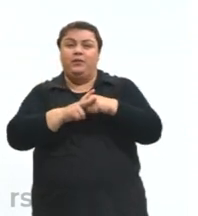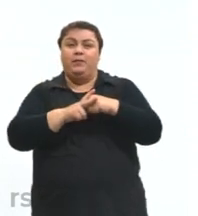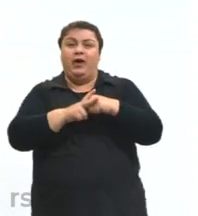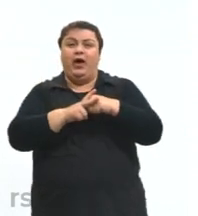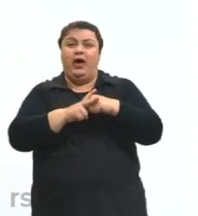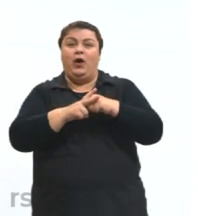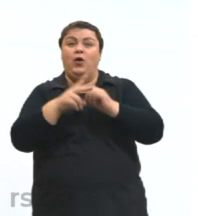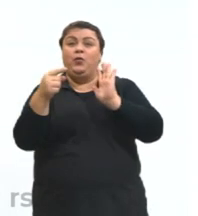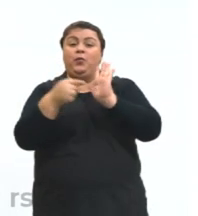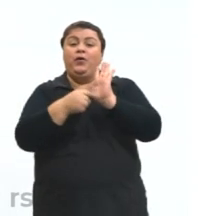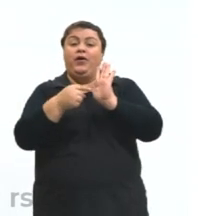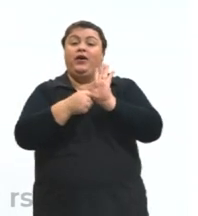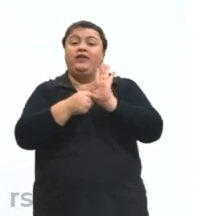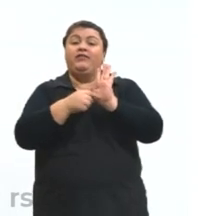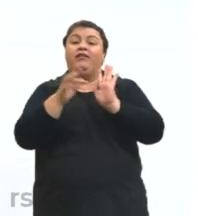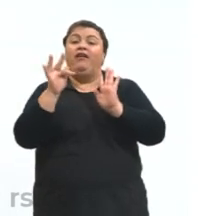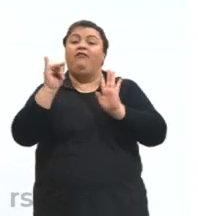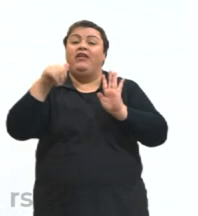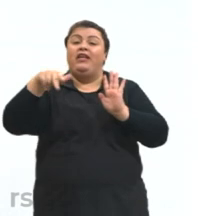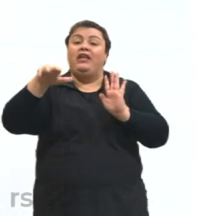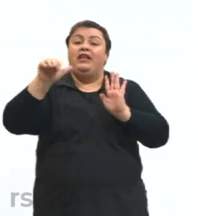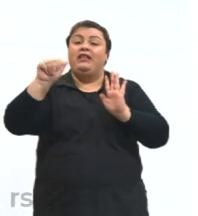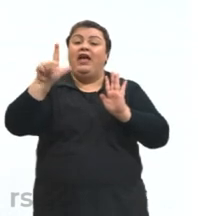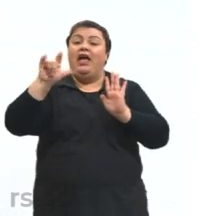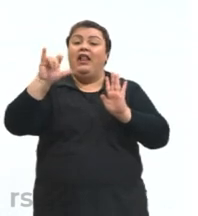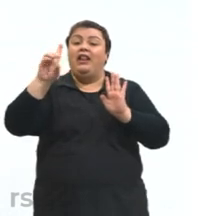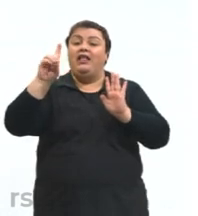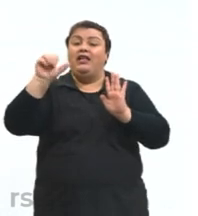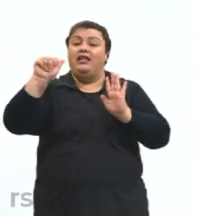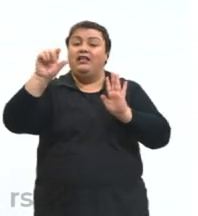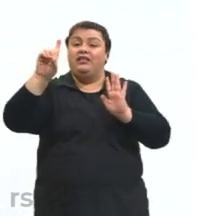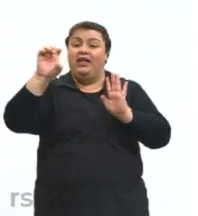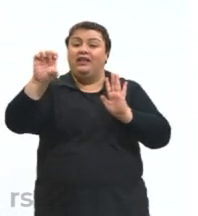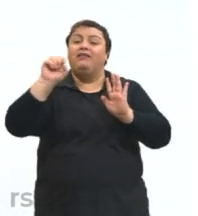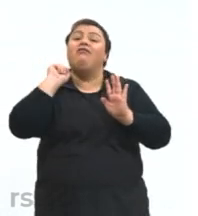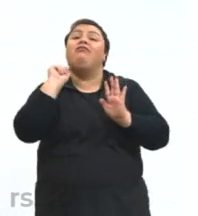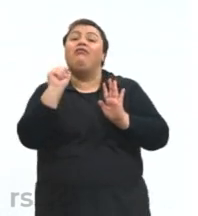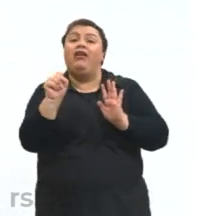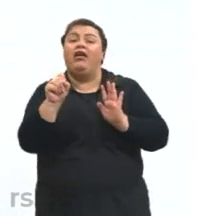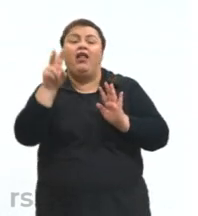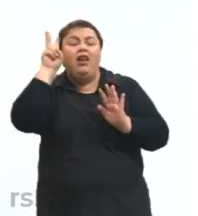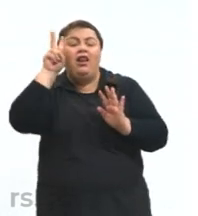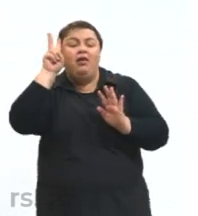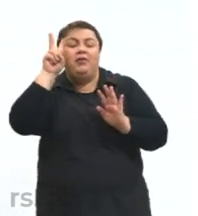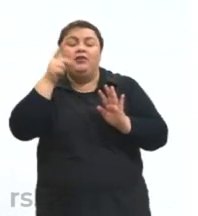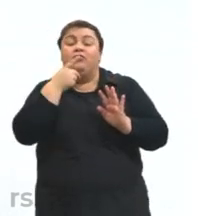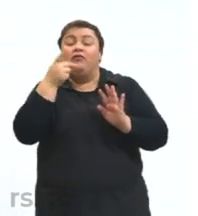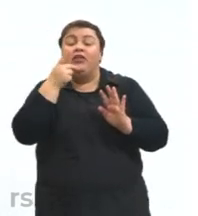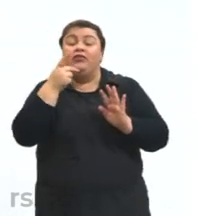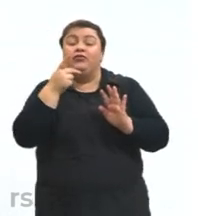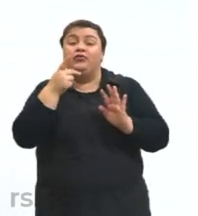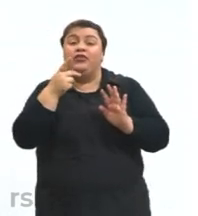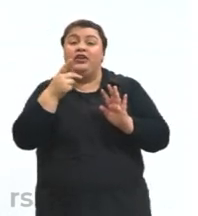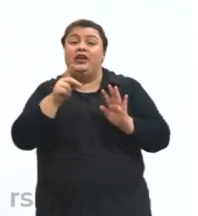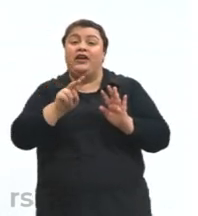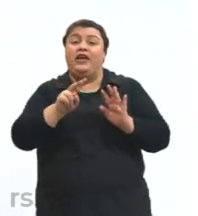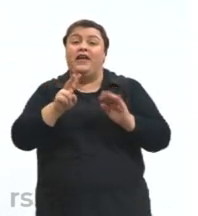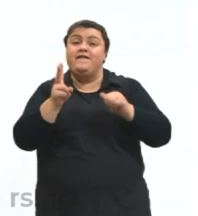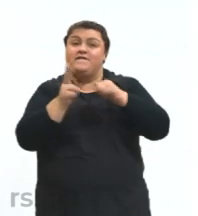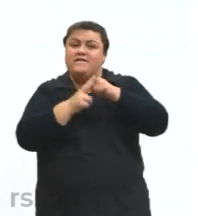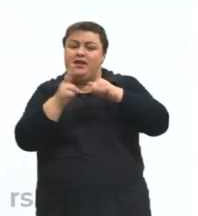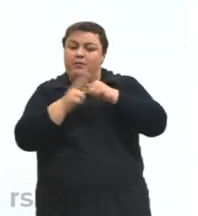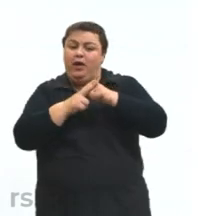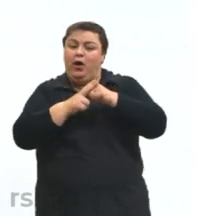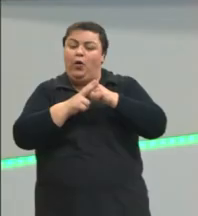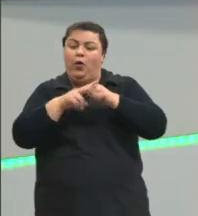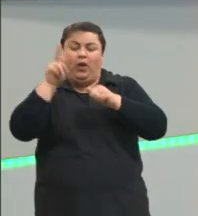vamos voltar aqui lembrando que quando a gente está falando em recursos verbais a gente está falando do texto